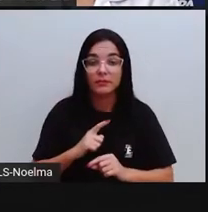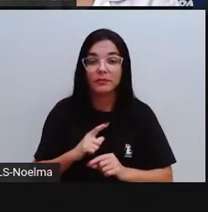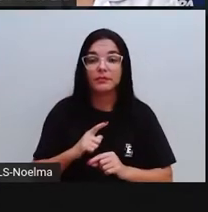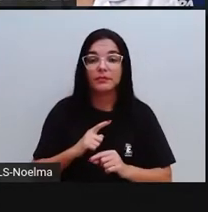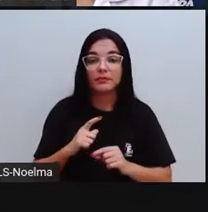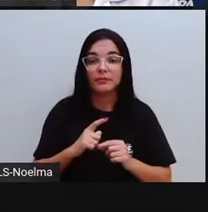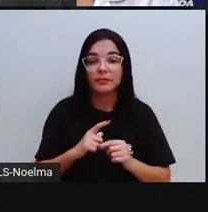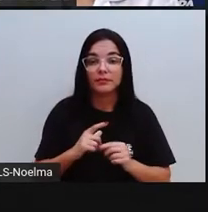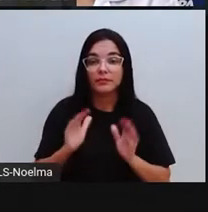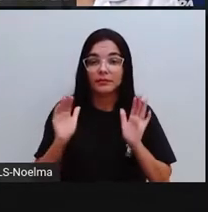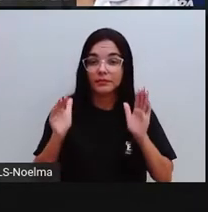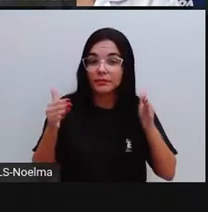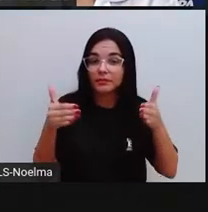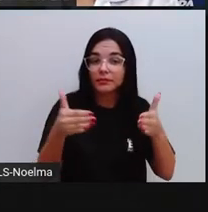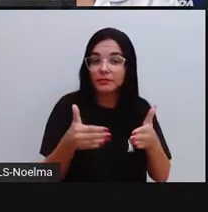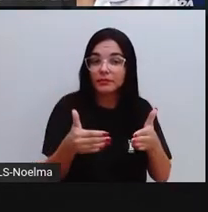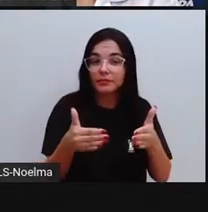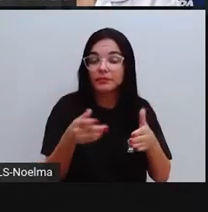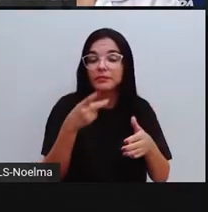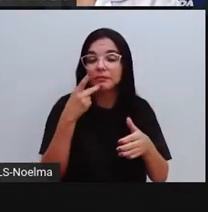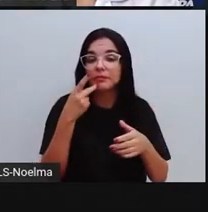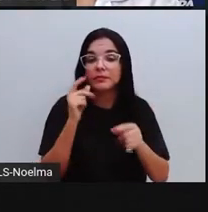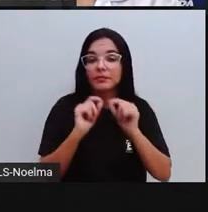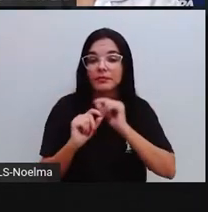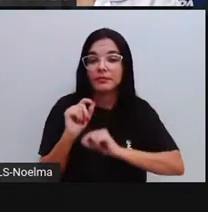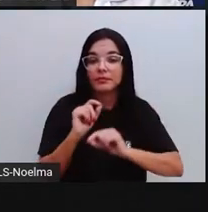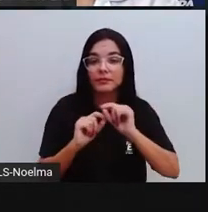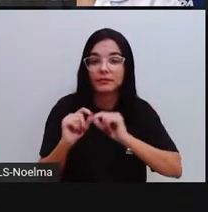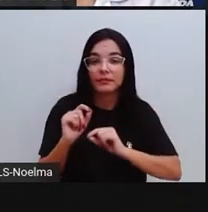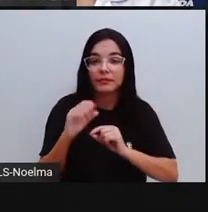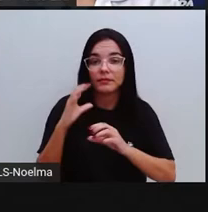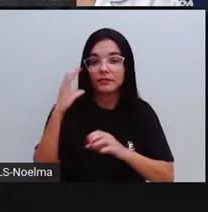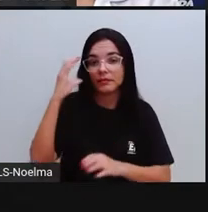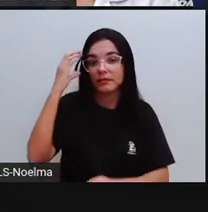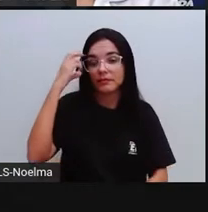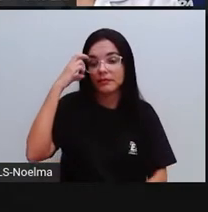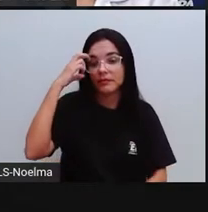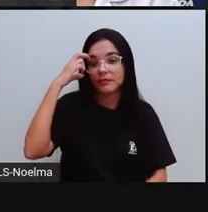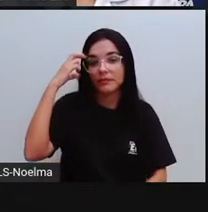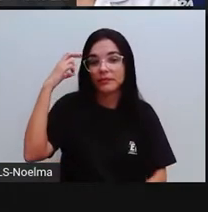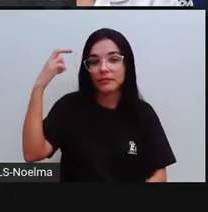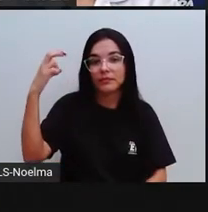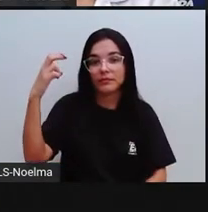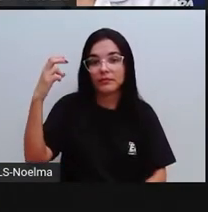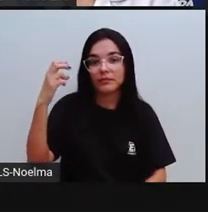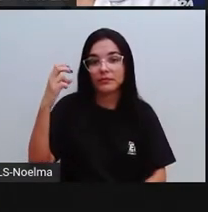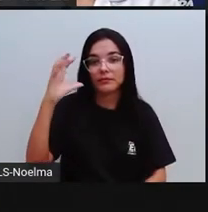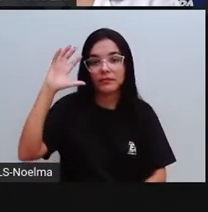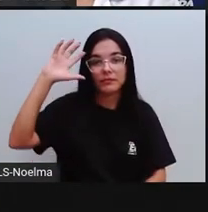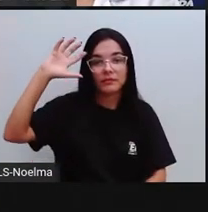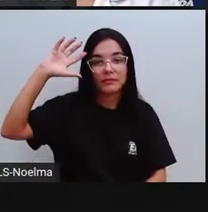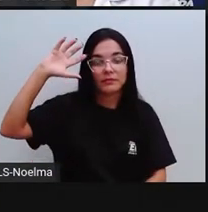deixar com que a cultura africana seja esquecida. Ou seja,